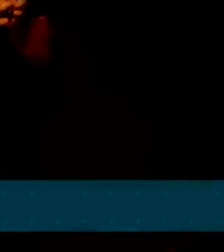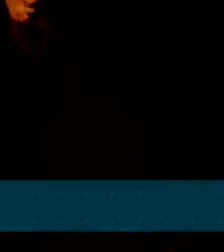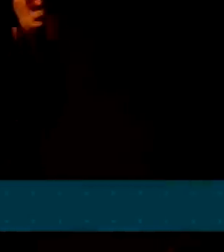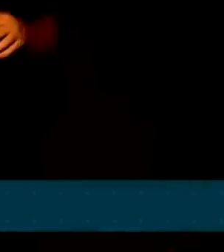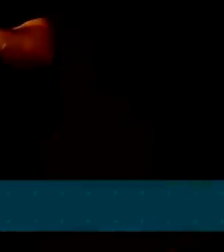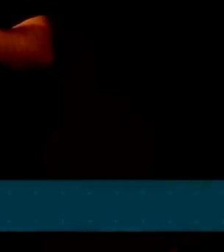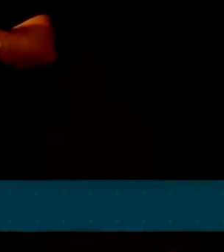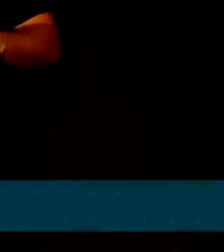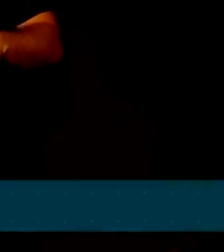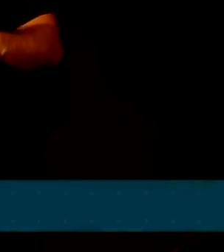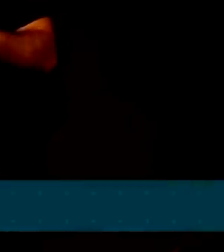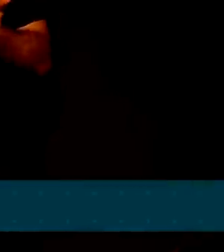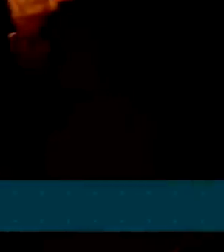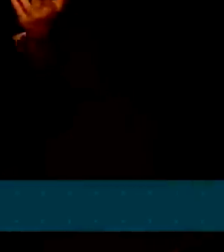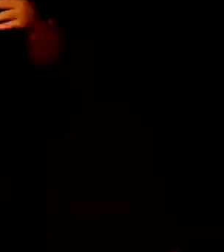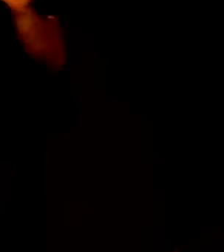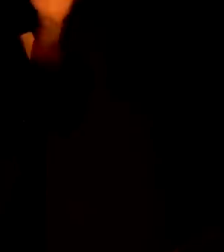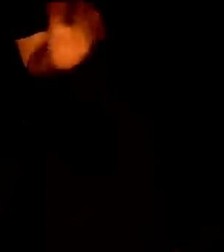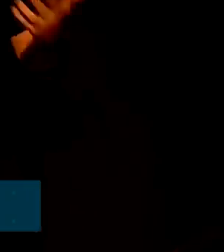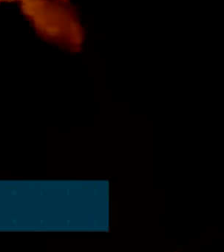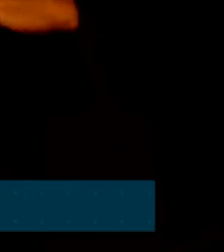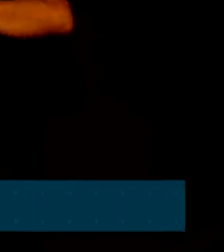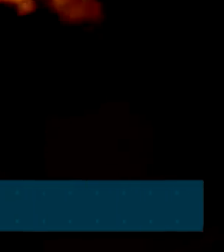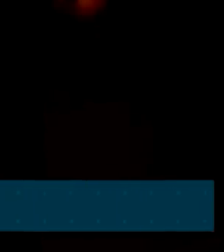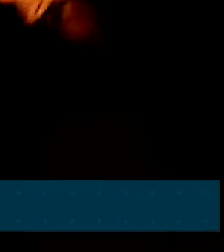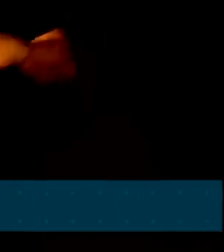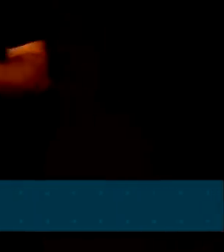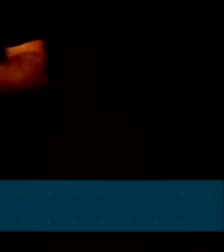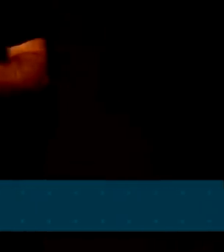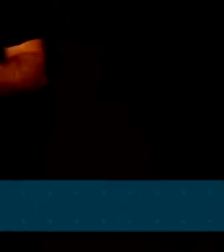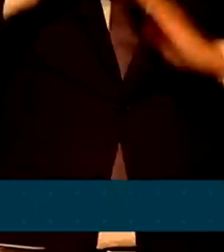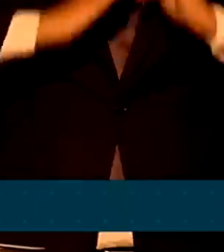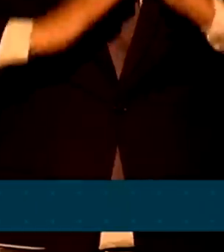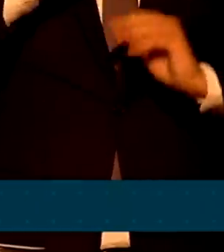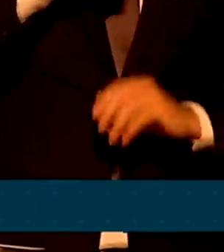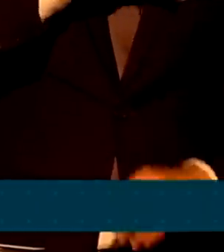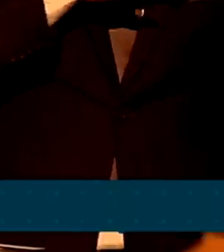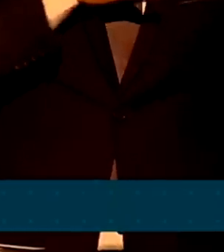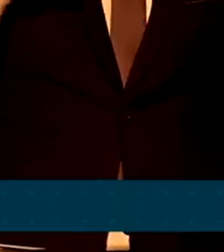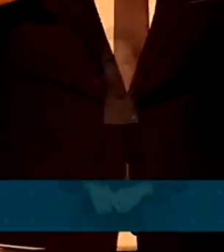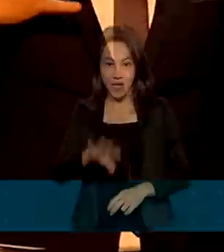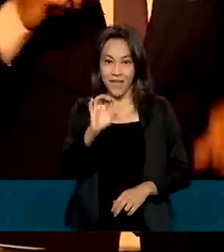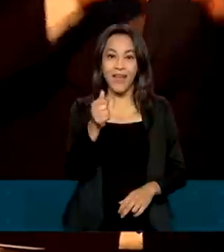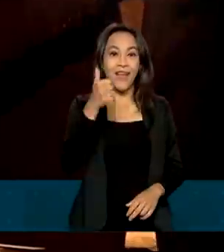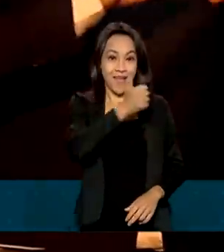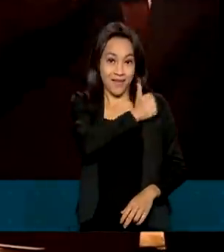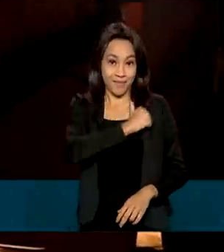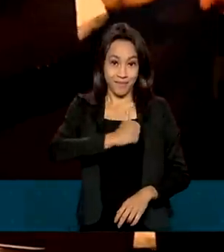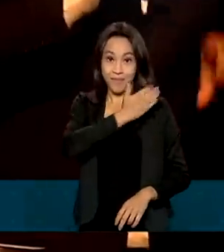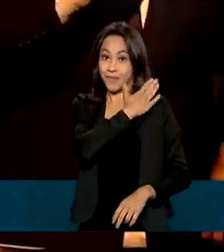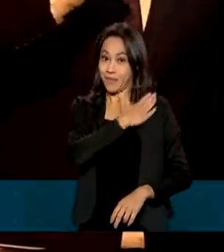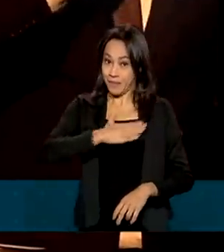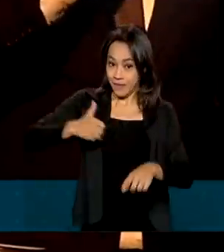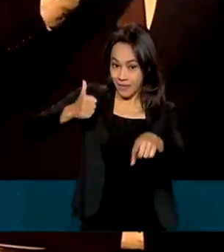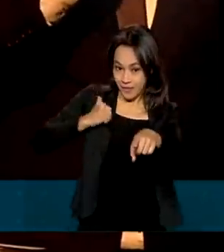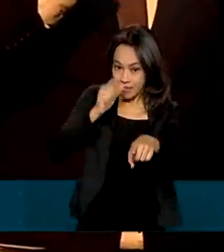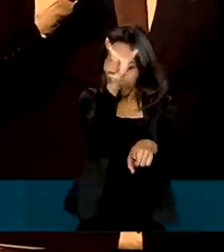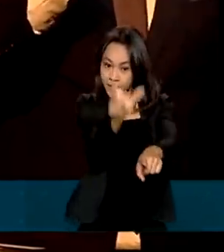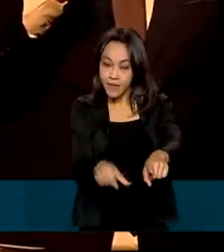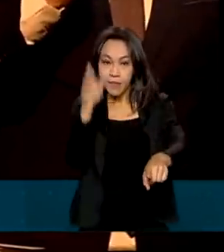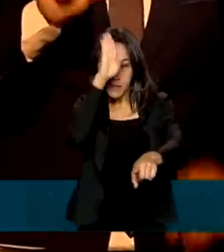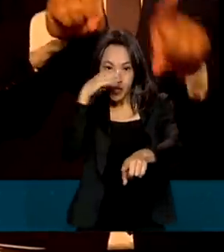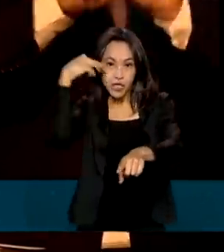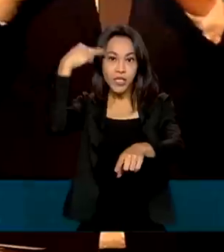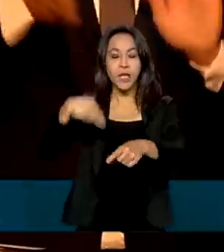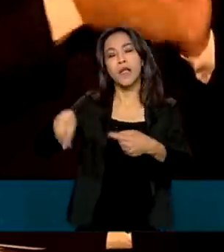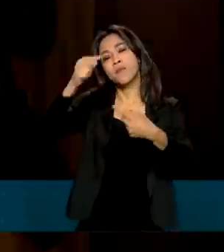para conhecer e fazer essa tarefa de promoção e ninguém ficará para trás. A primeira-dama, Michele Bolsonaro, destacou a importância